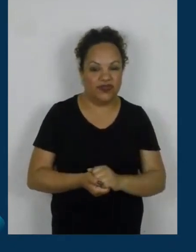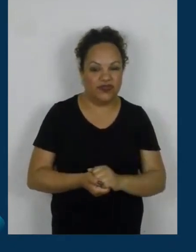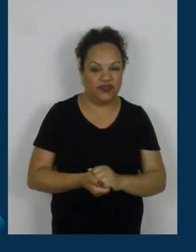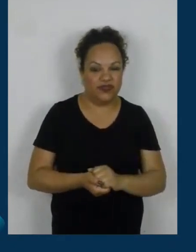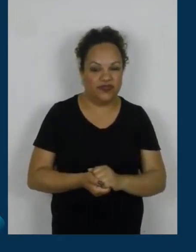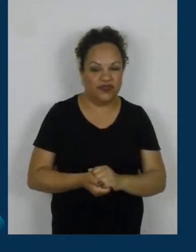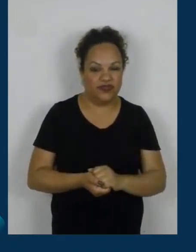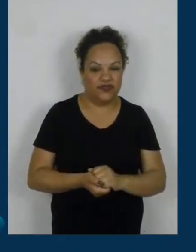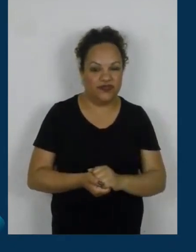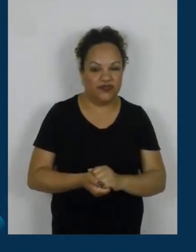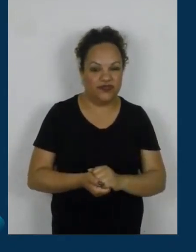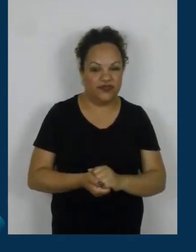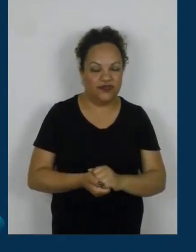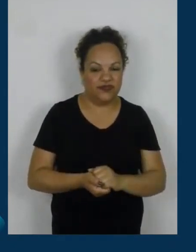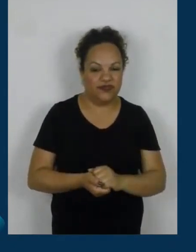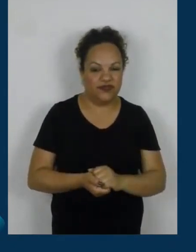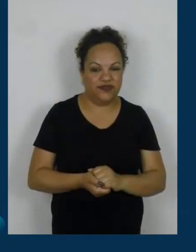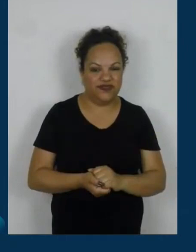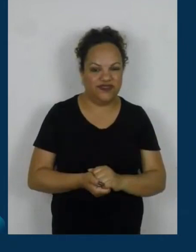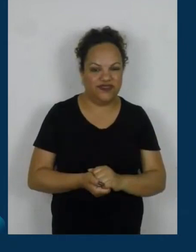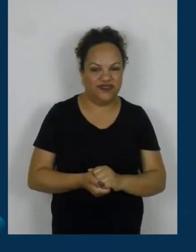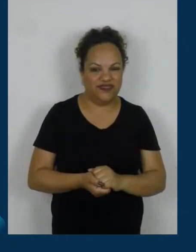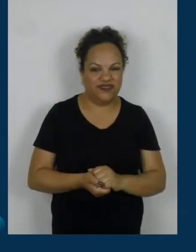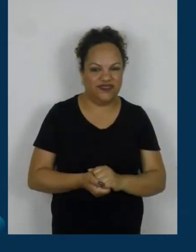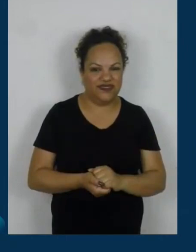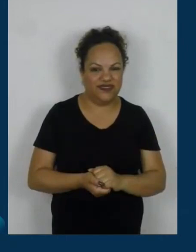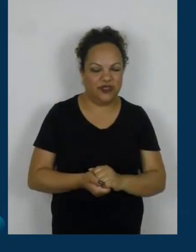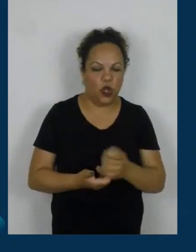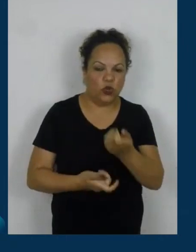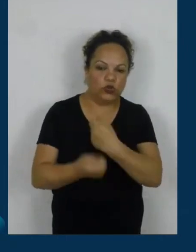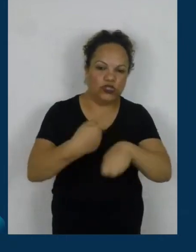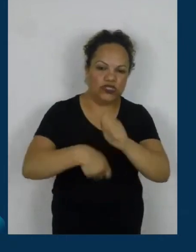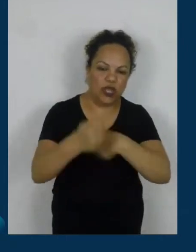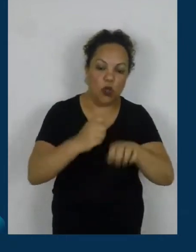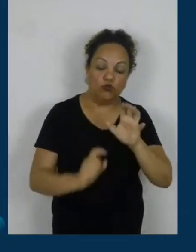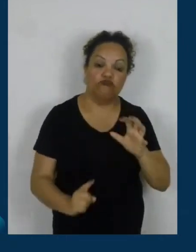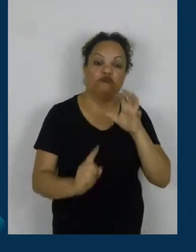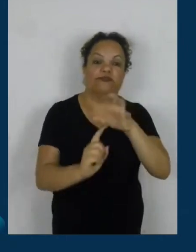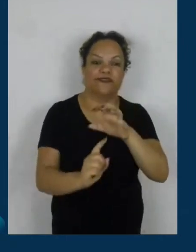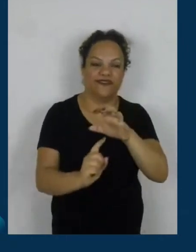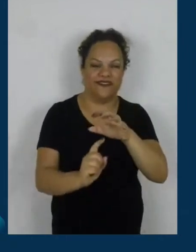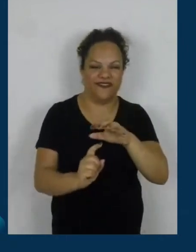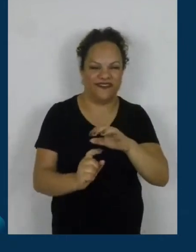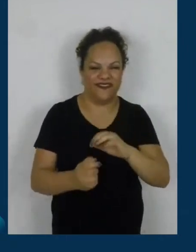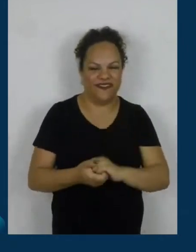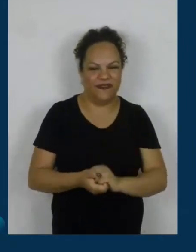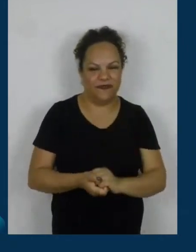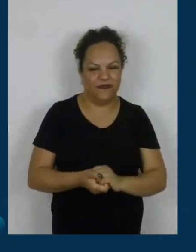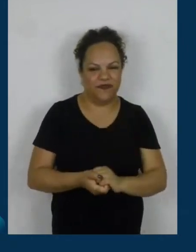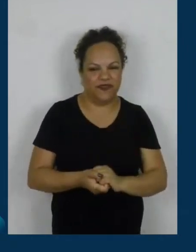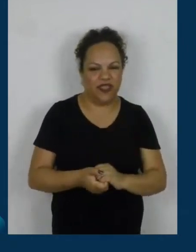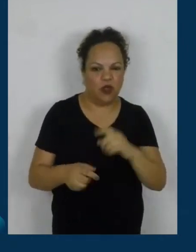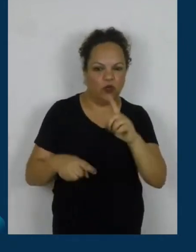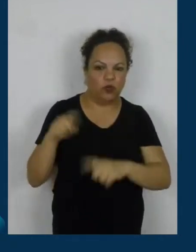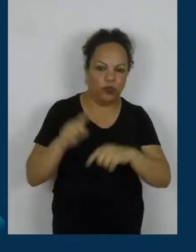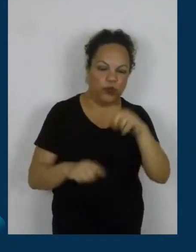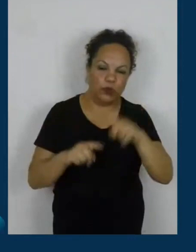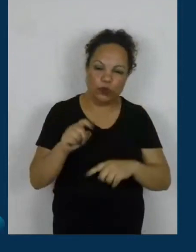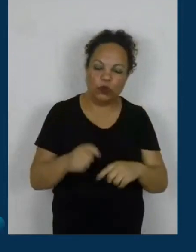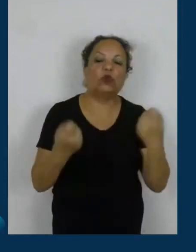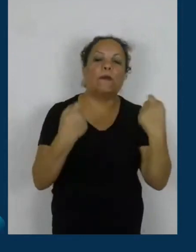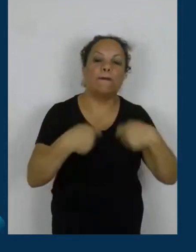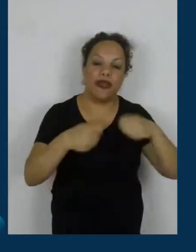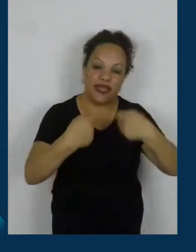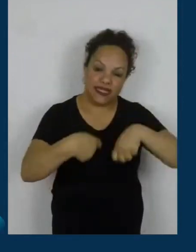Negócio de impacto. Os negócios de impacto. É um produto super necessário, que foi apresentado de uma